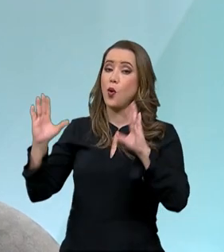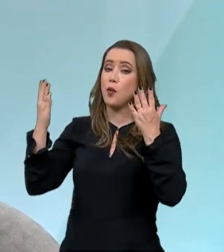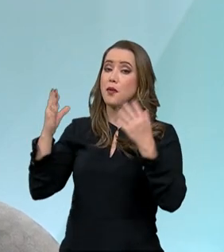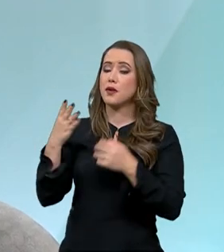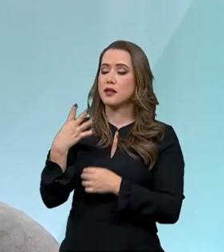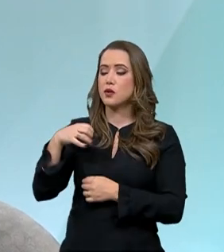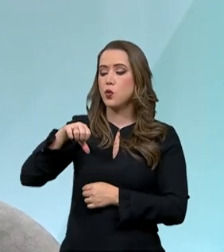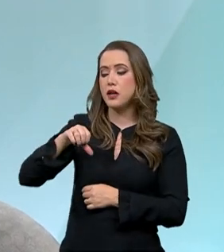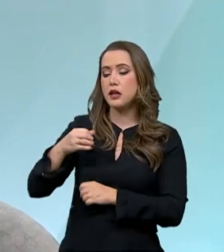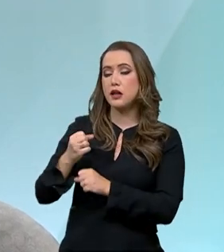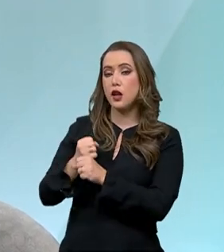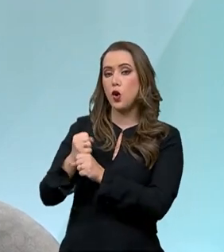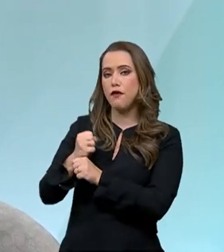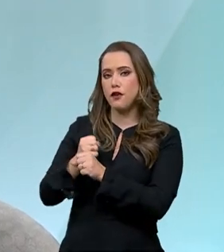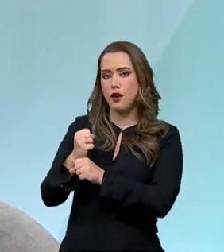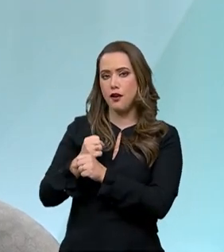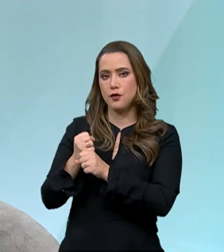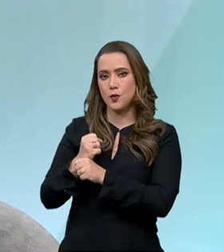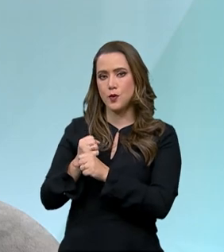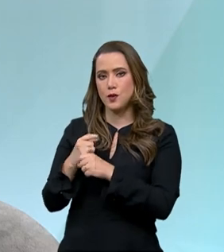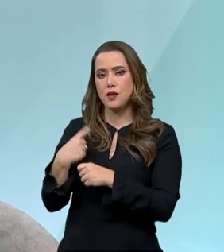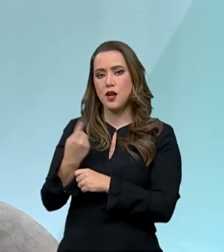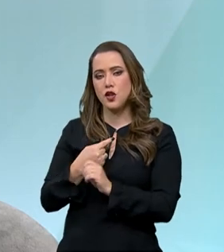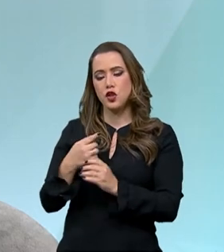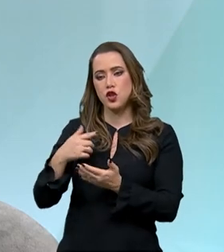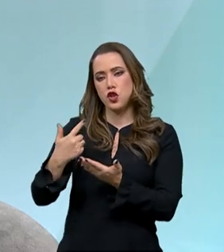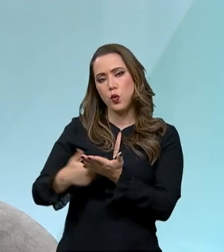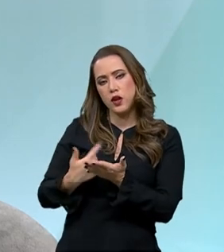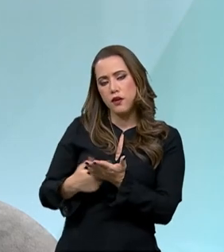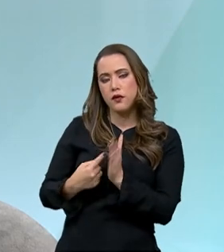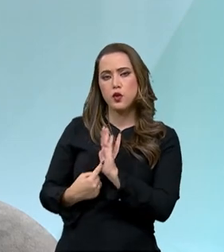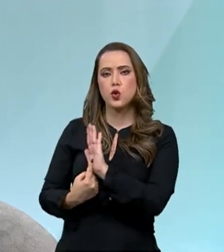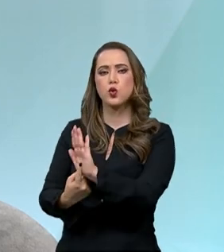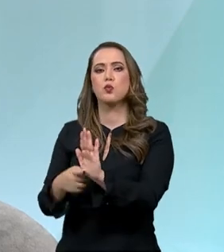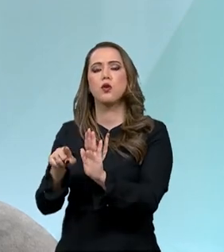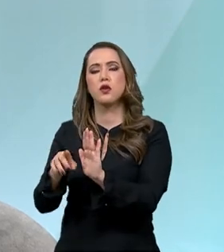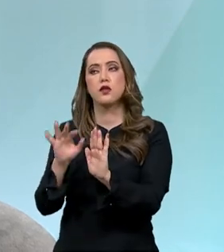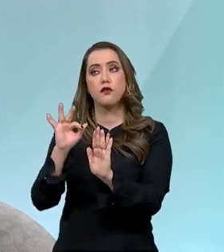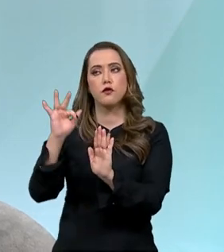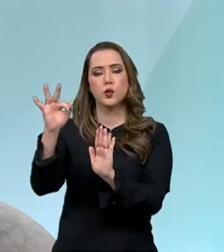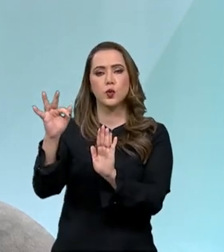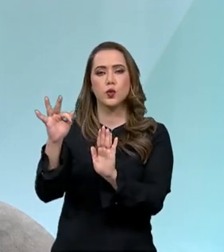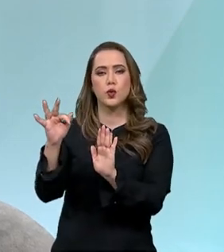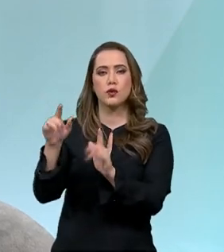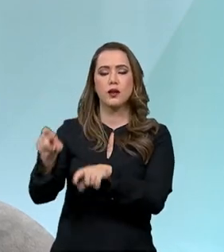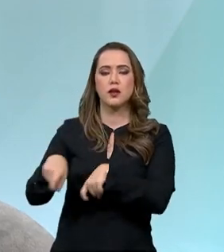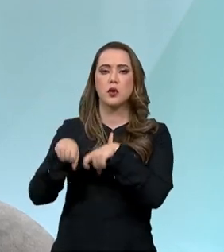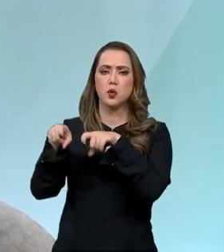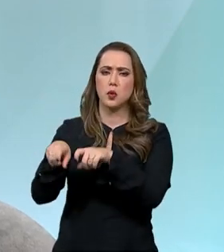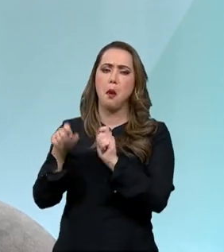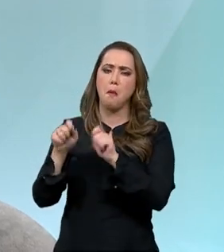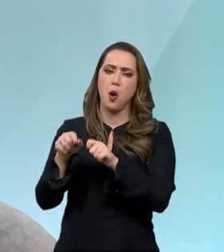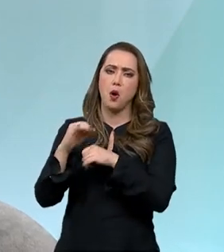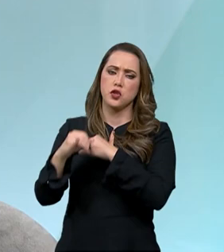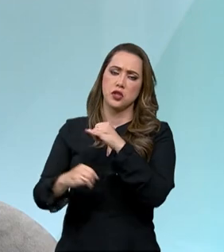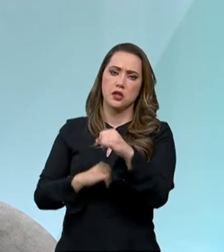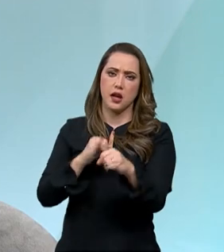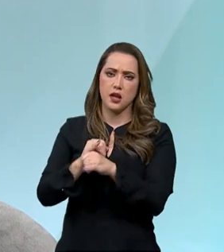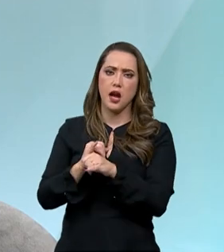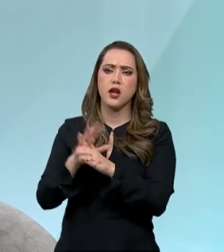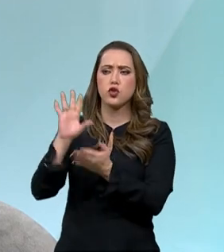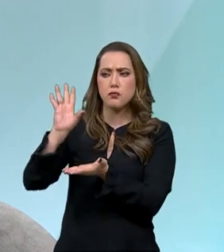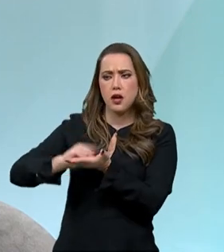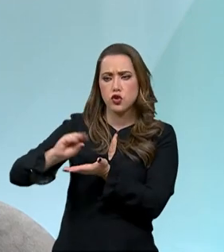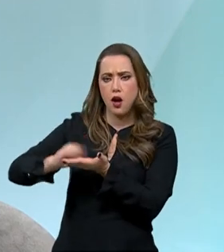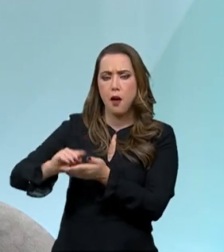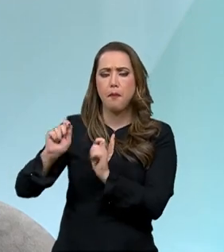documento chamado Visão de Futuro do Agro Brasileiro. Ele tem lá, ele está na internet, para quem quiser, enfim,